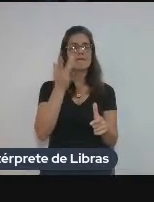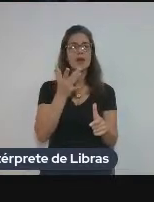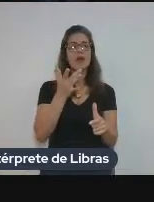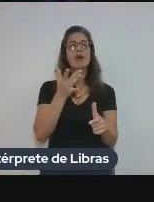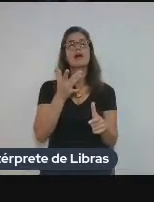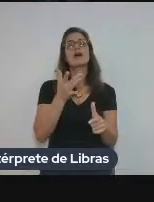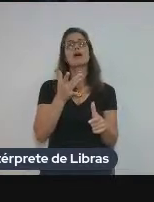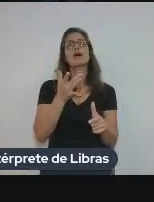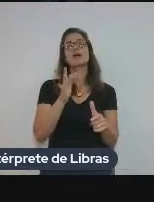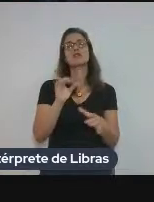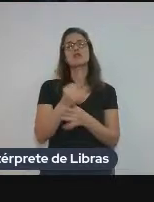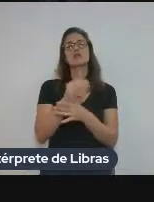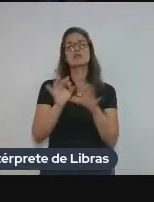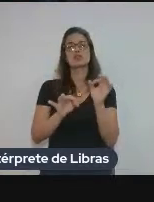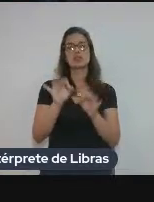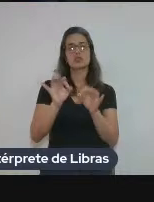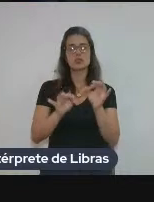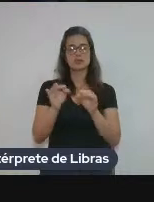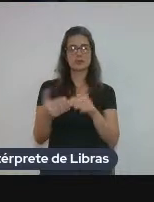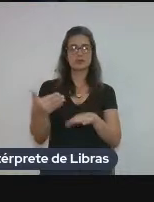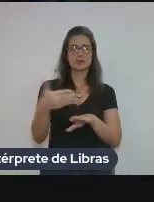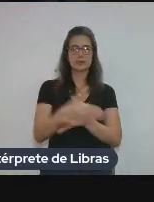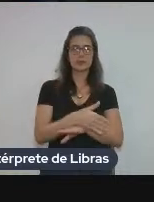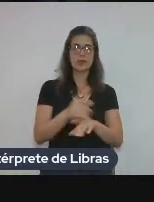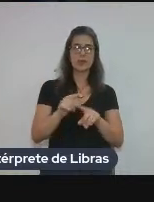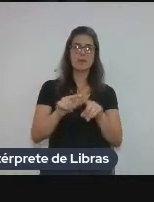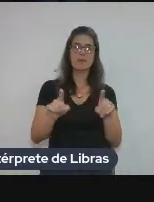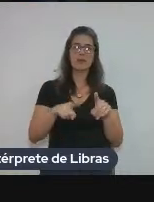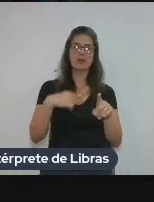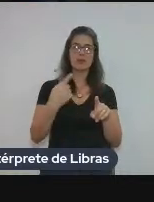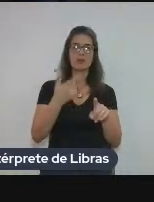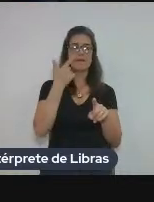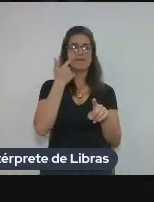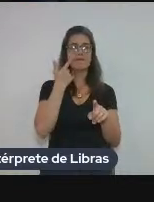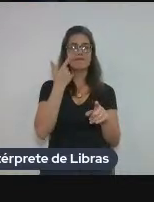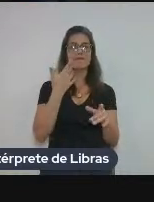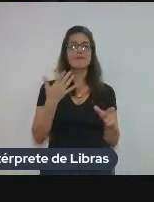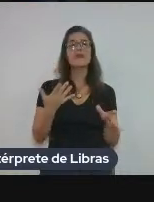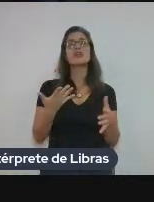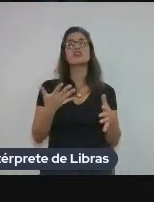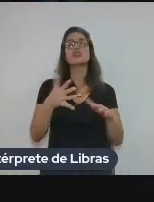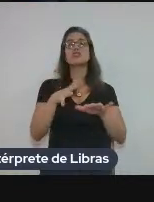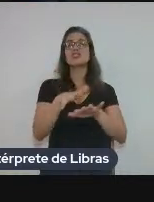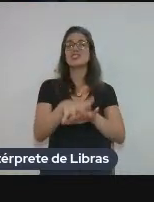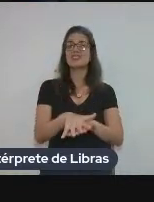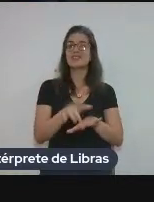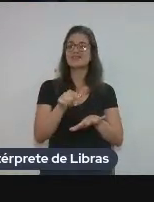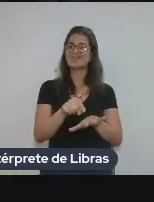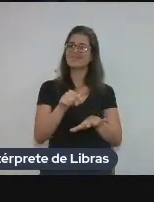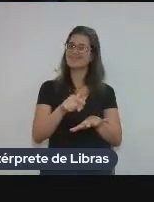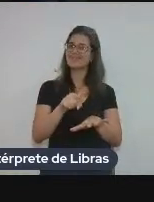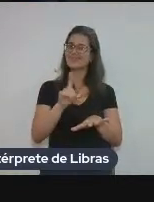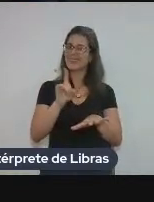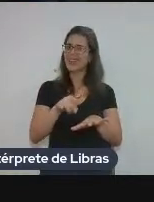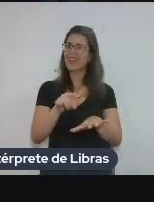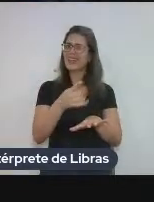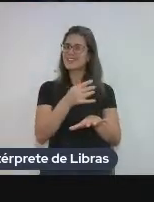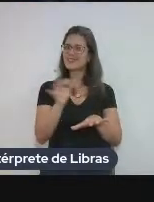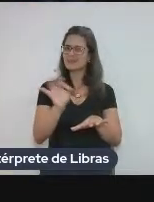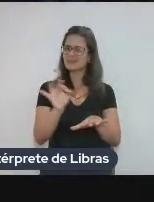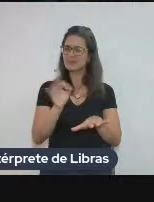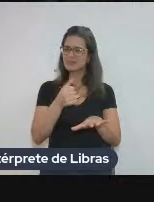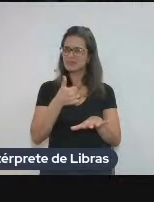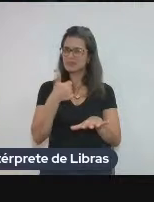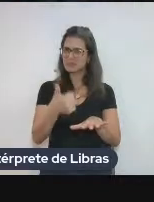juridicamente de se vir, né? Mas quando a gente fala em termos de integração, será que é tão legal, assim? Porque as pessoas, elas não